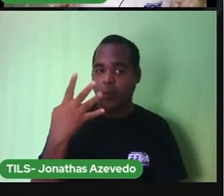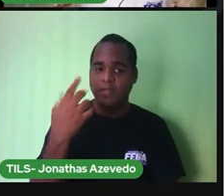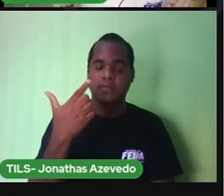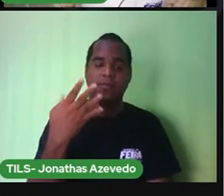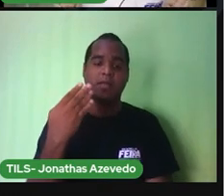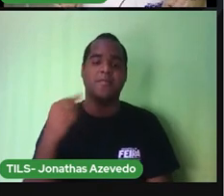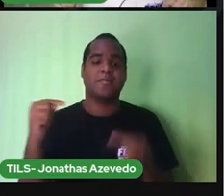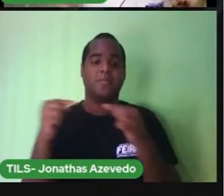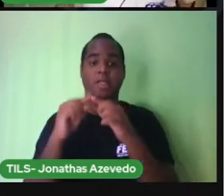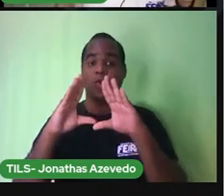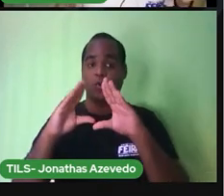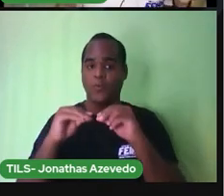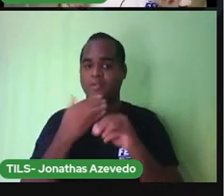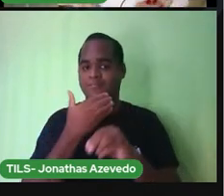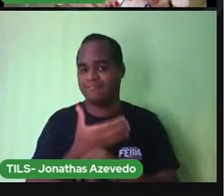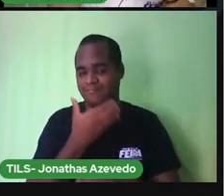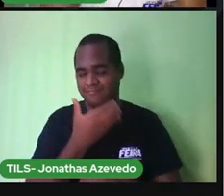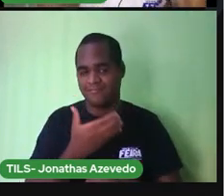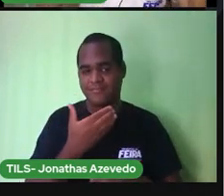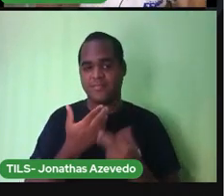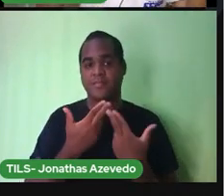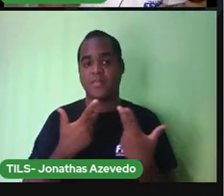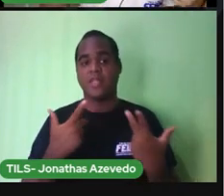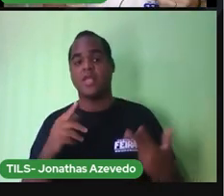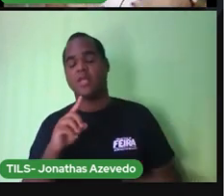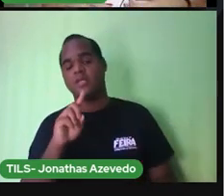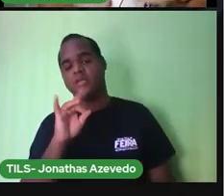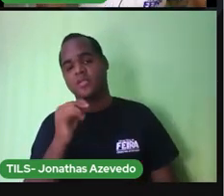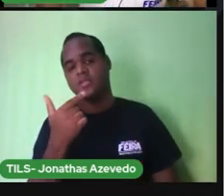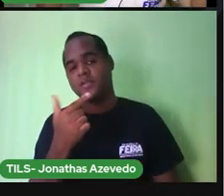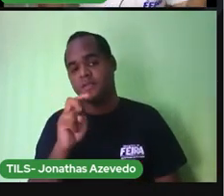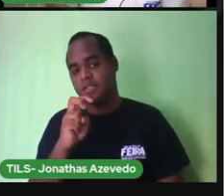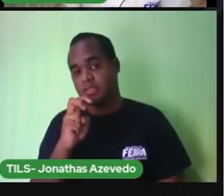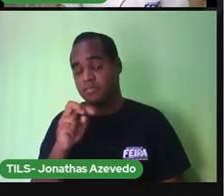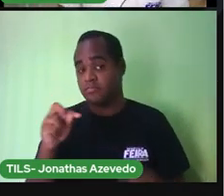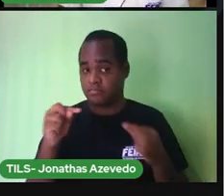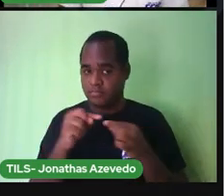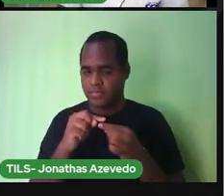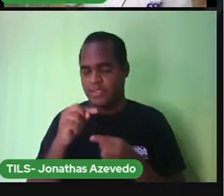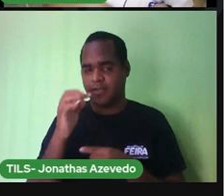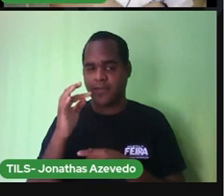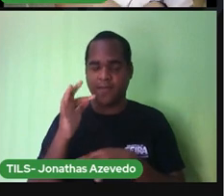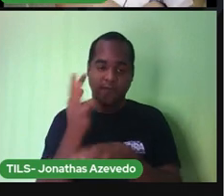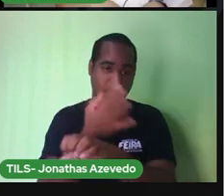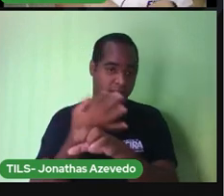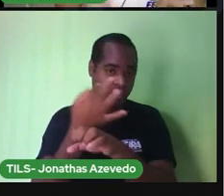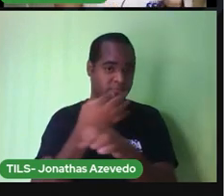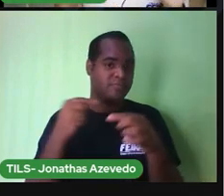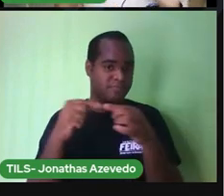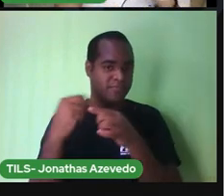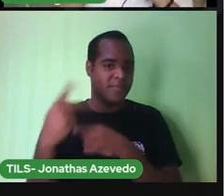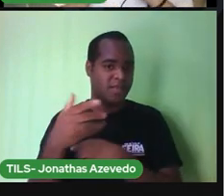noite de Natal. E o dia 25 é o feriado do Natal.